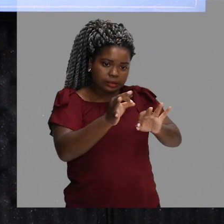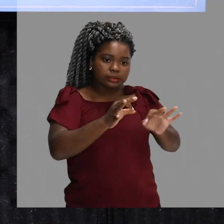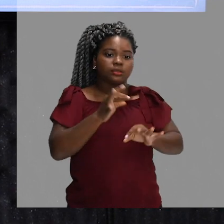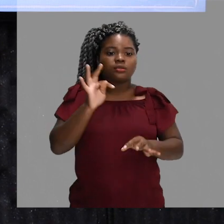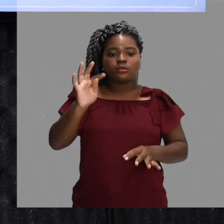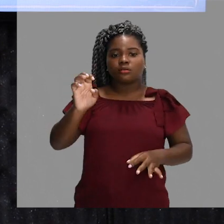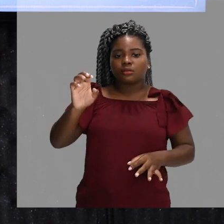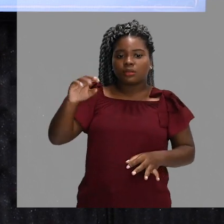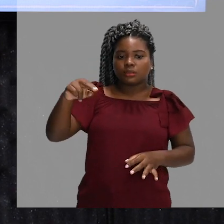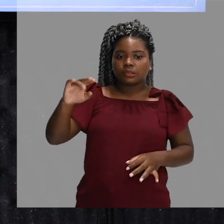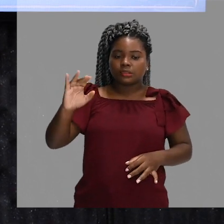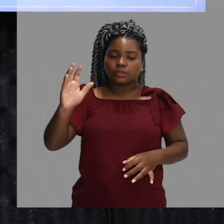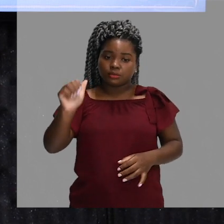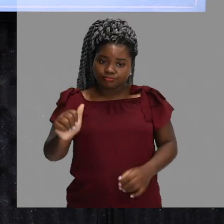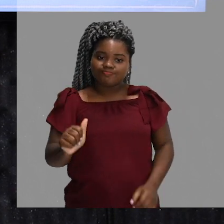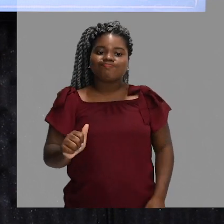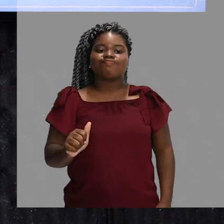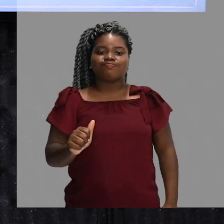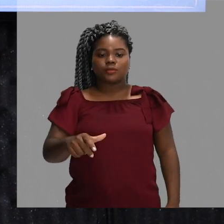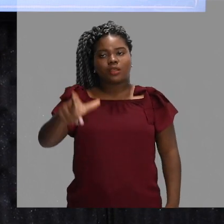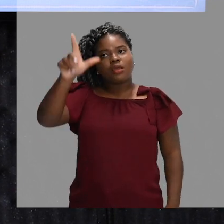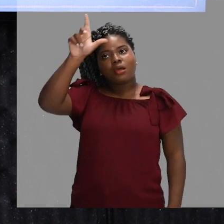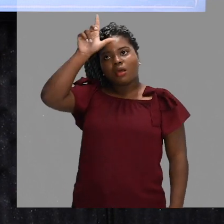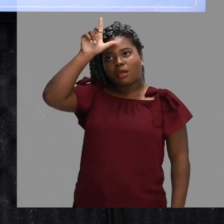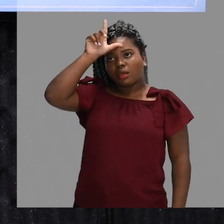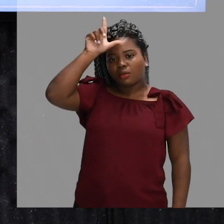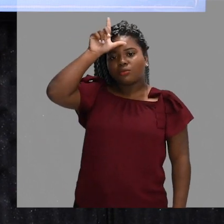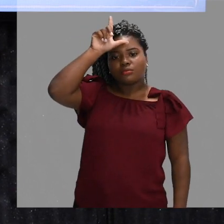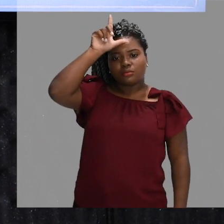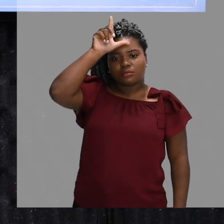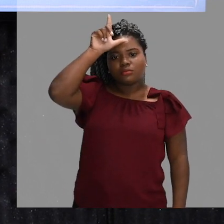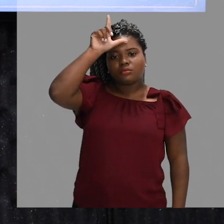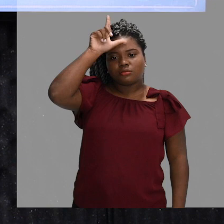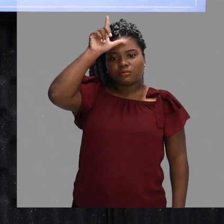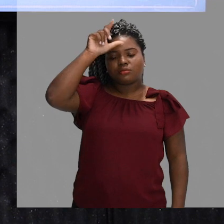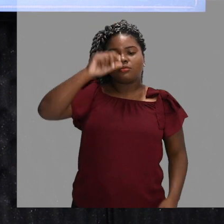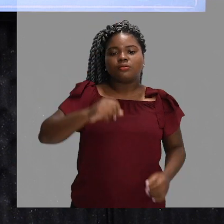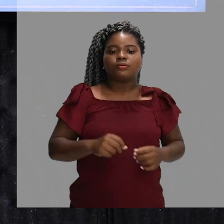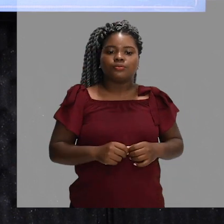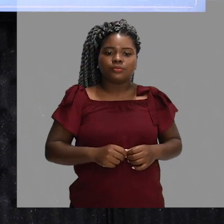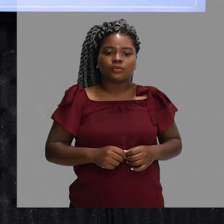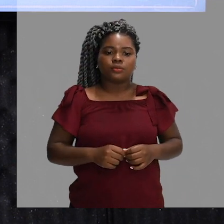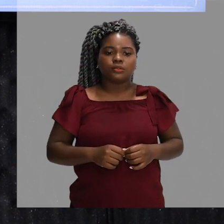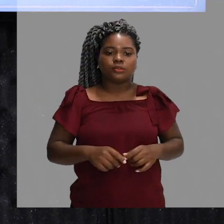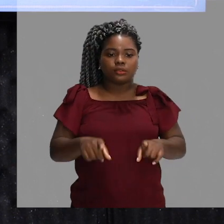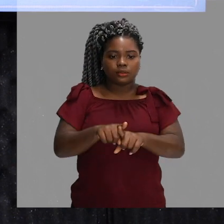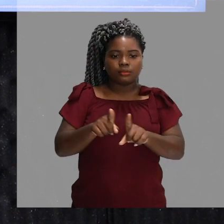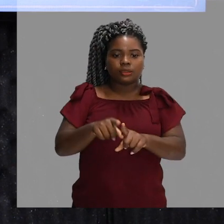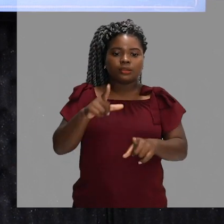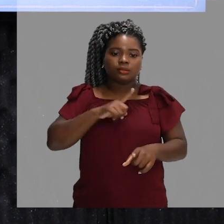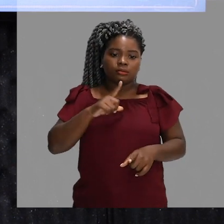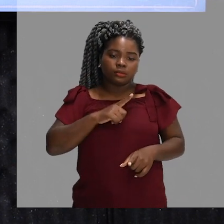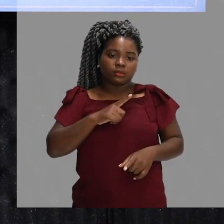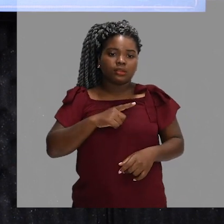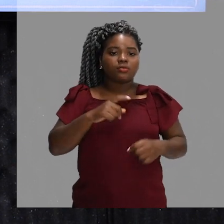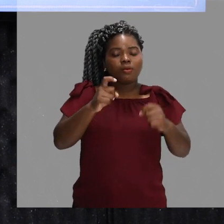técnica, que é composta por um técnico e até dois assistentes técnicos. E um corpo médico, que é um fisioterapeuta e um